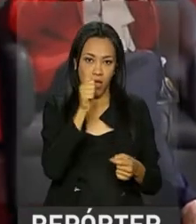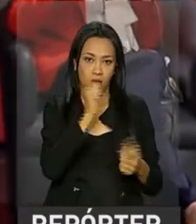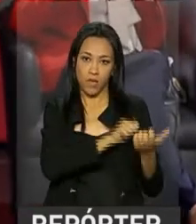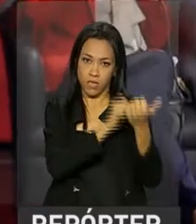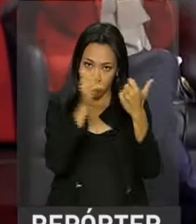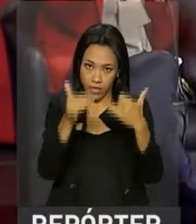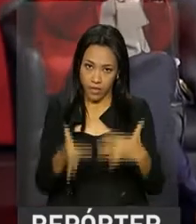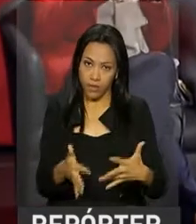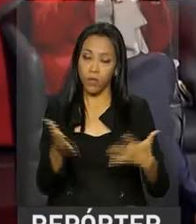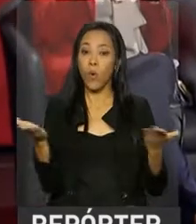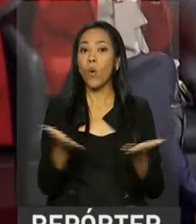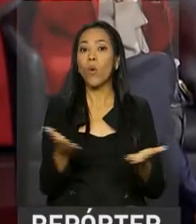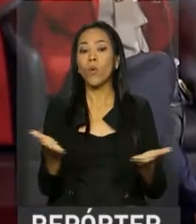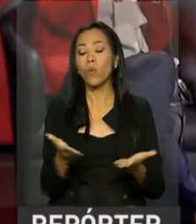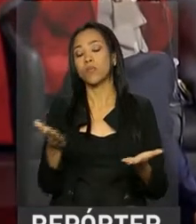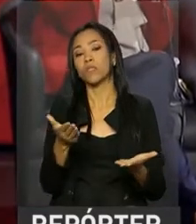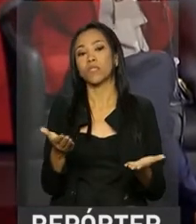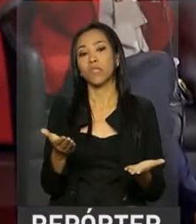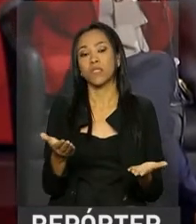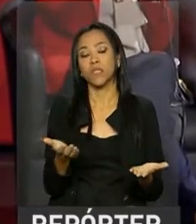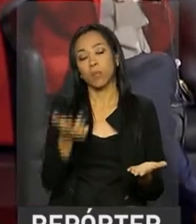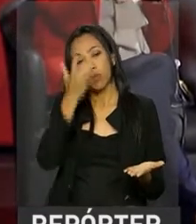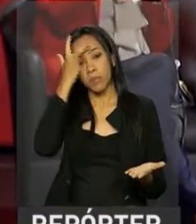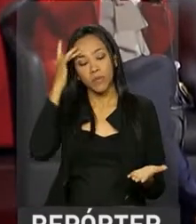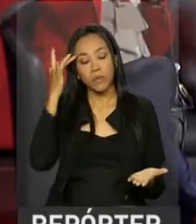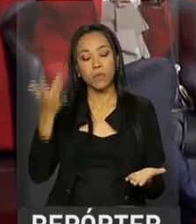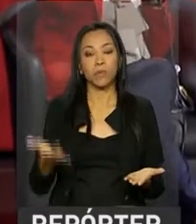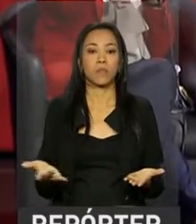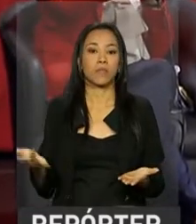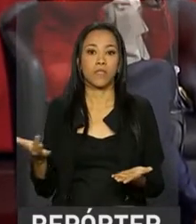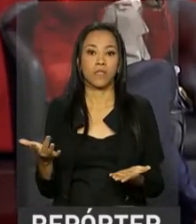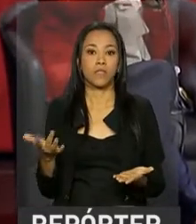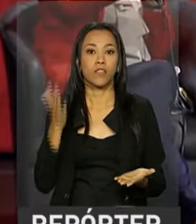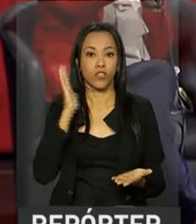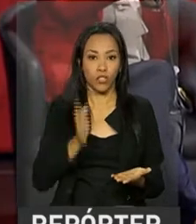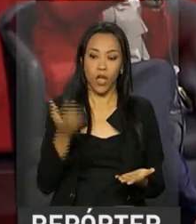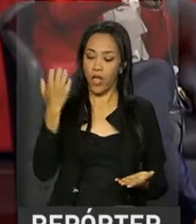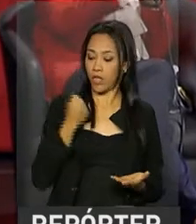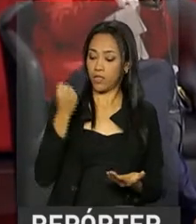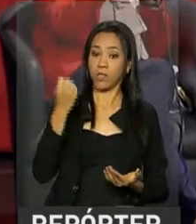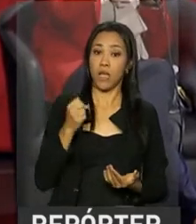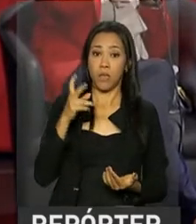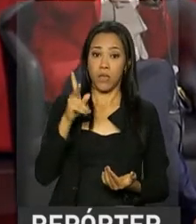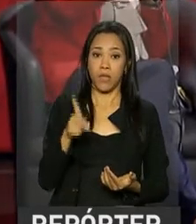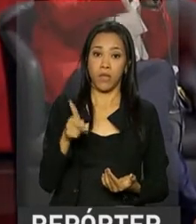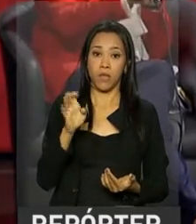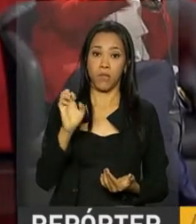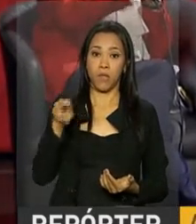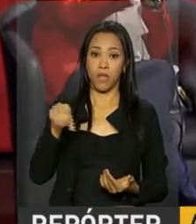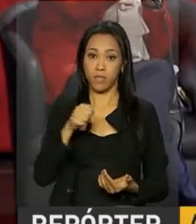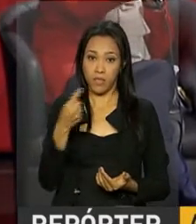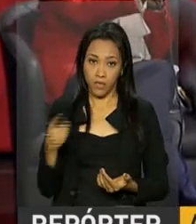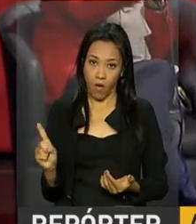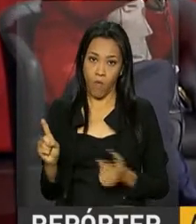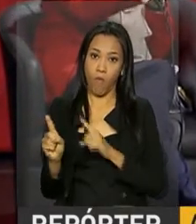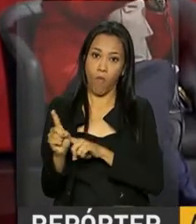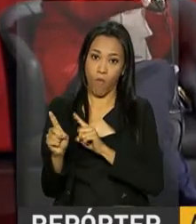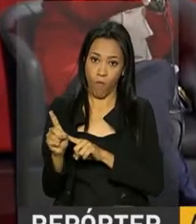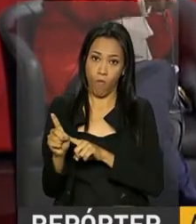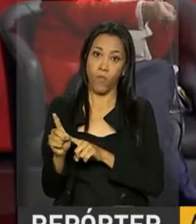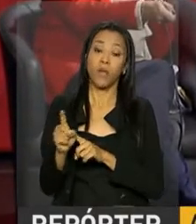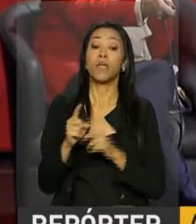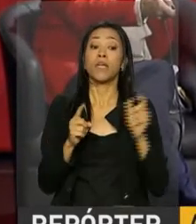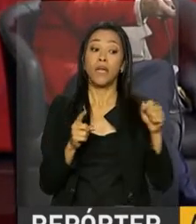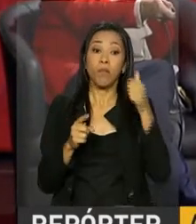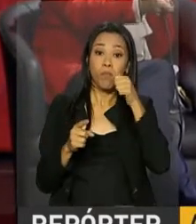segurado hoje, uma pessoa que já recebe uma pensão e está contribuindo para se